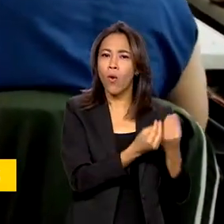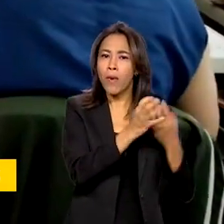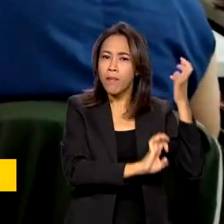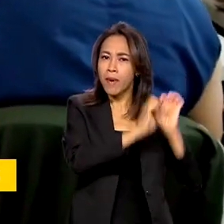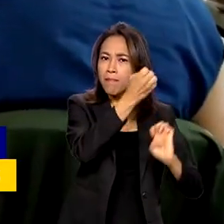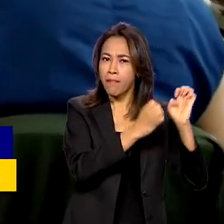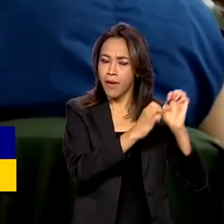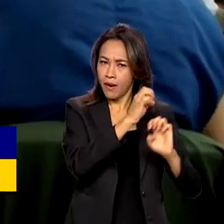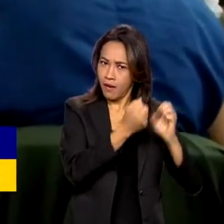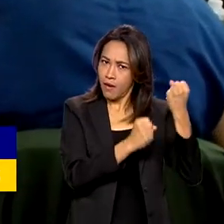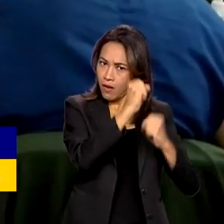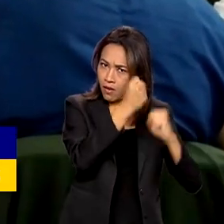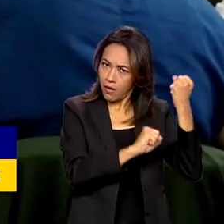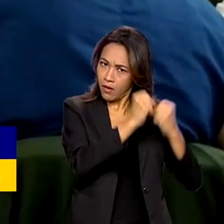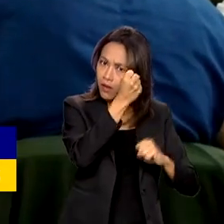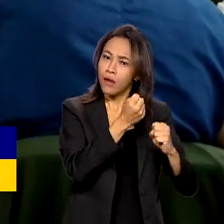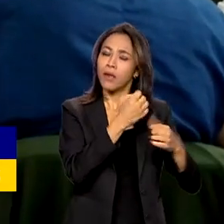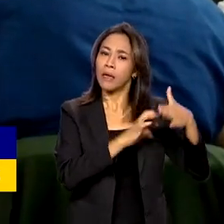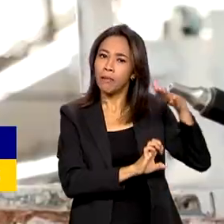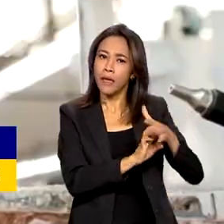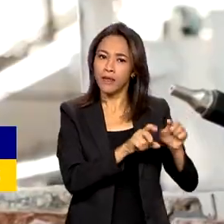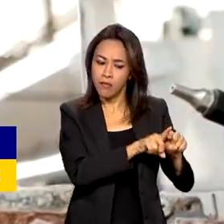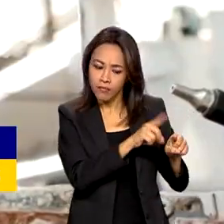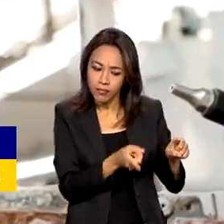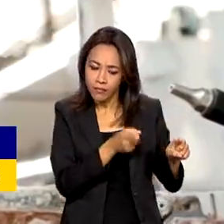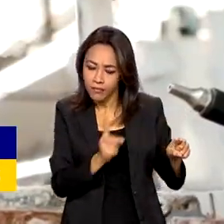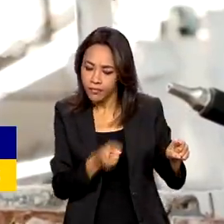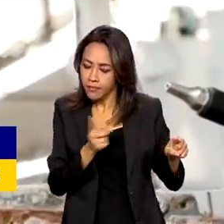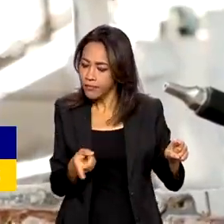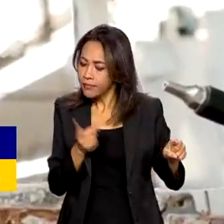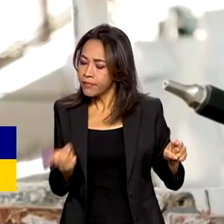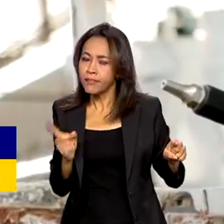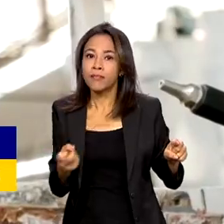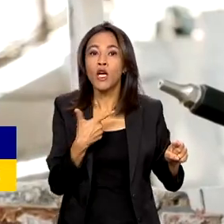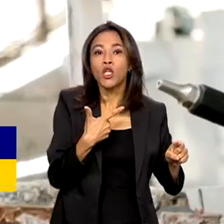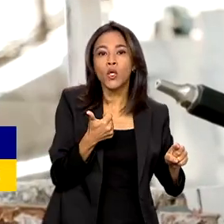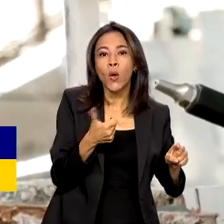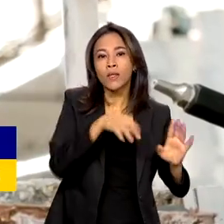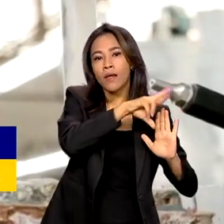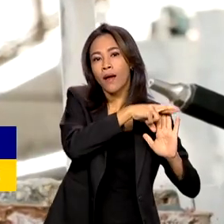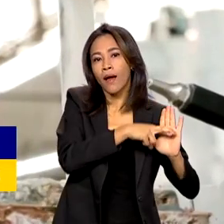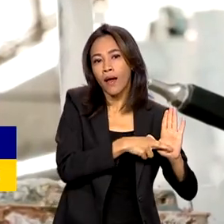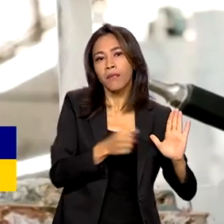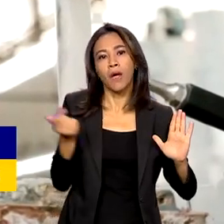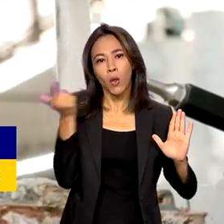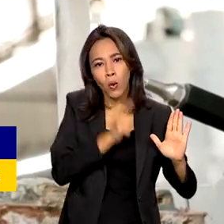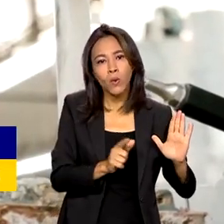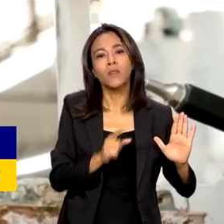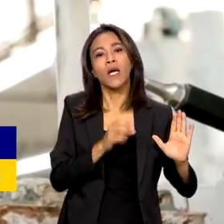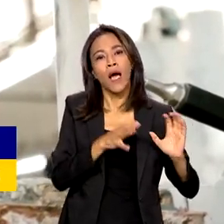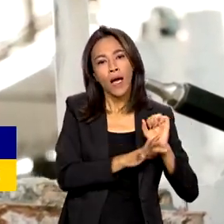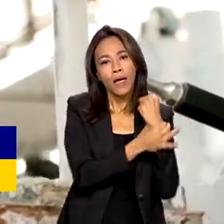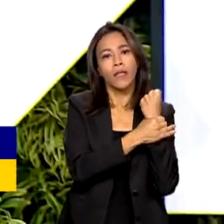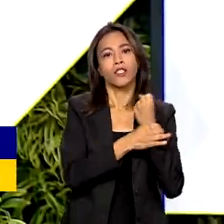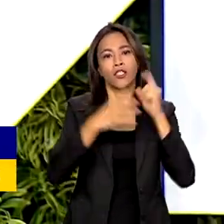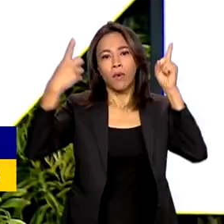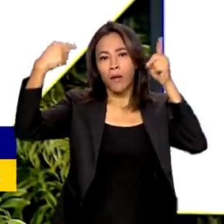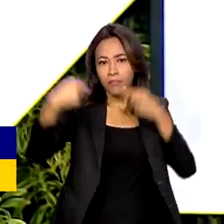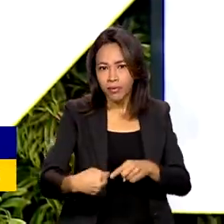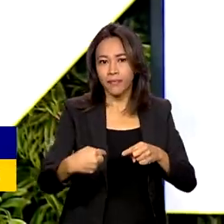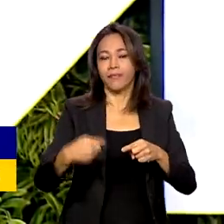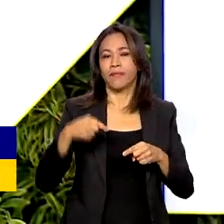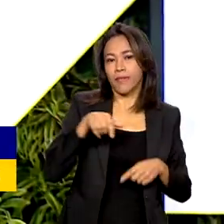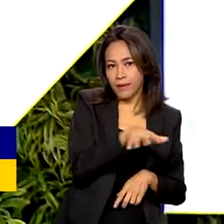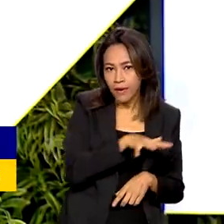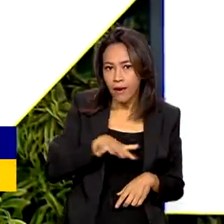Com base em 12 indicadores considerados vitais para garantir a competitividade no setor Além